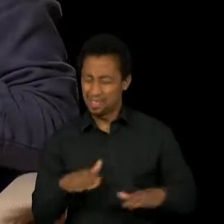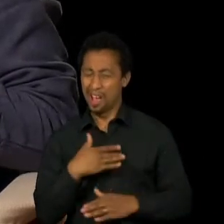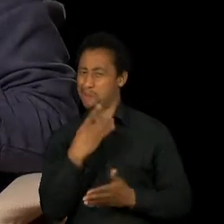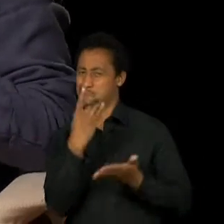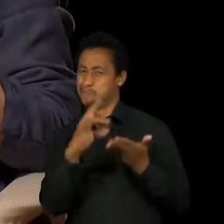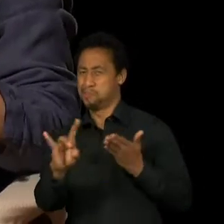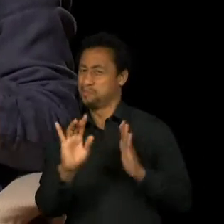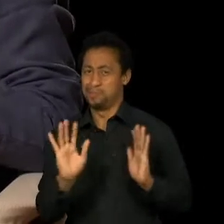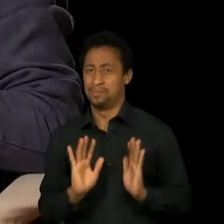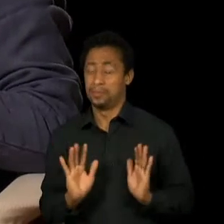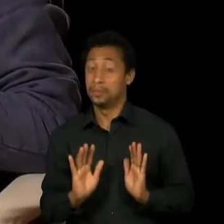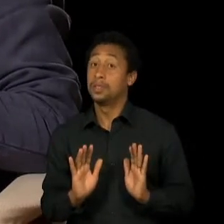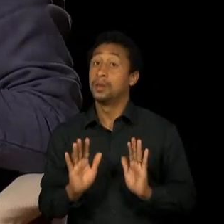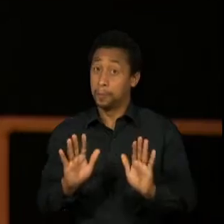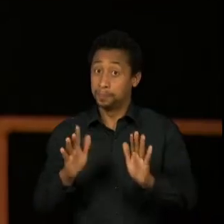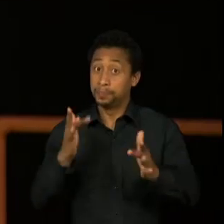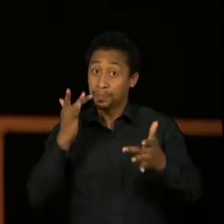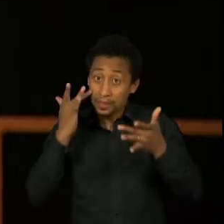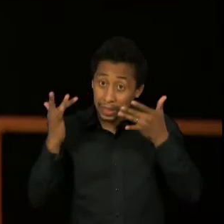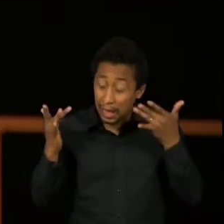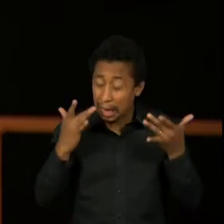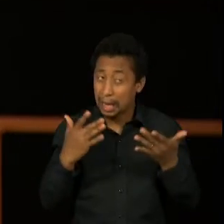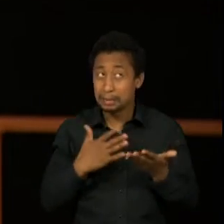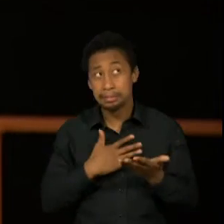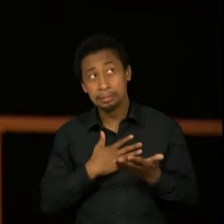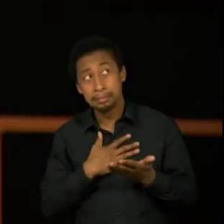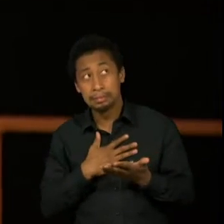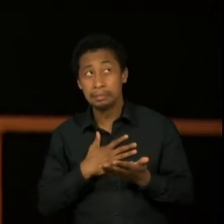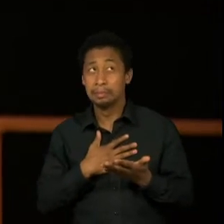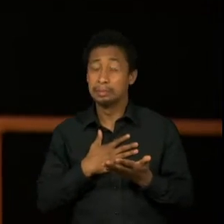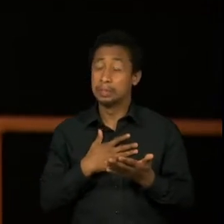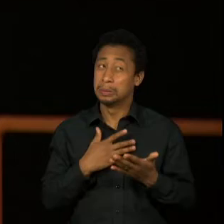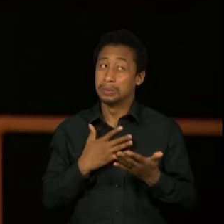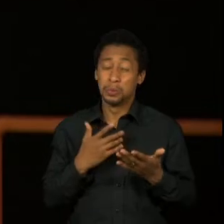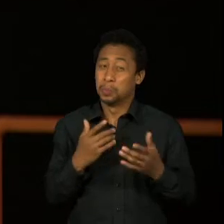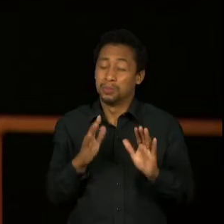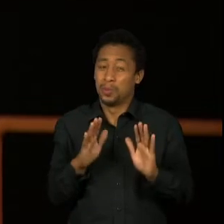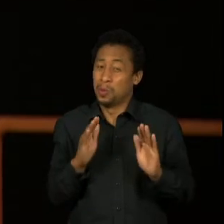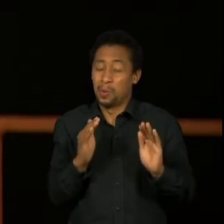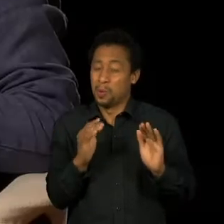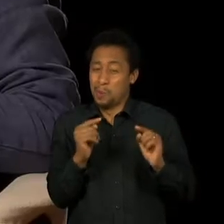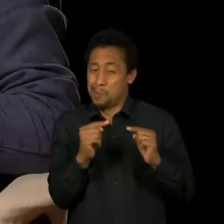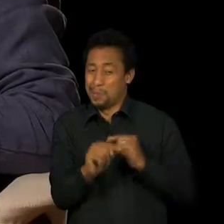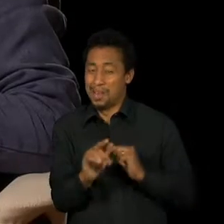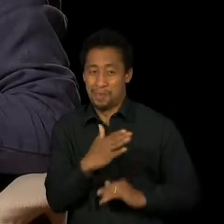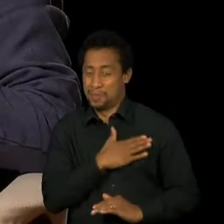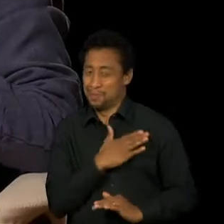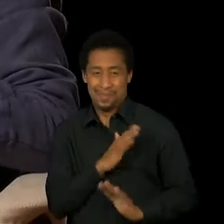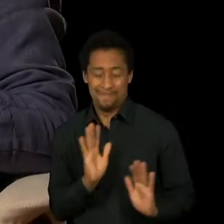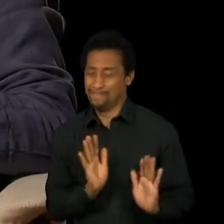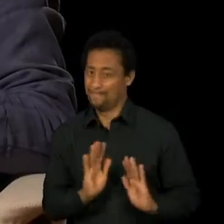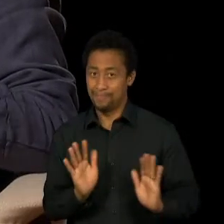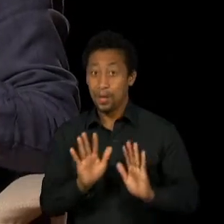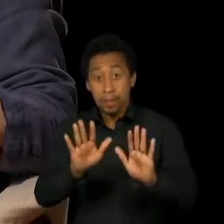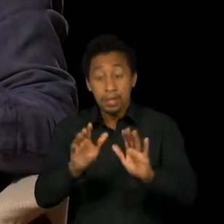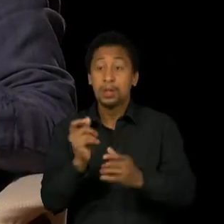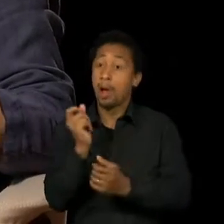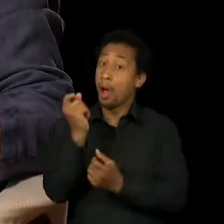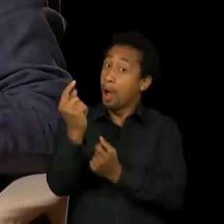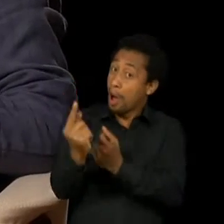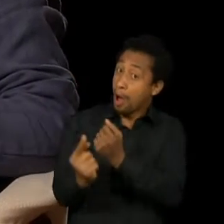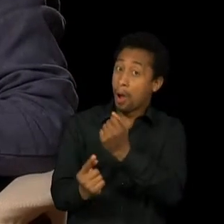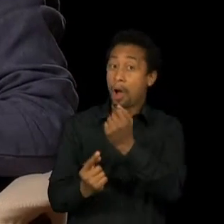realmente, o teatro não fez sentido para mim, a não ser as peças que eu pude assistir, que foram muito marcantes, que até